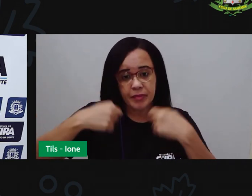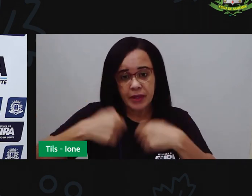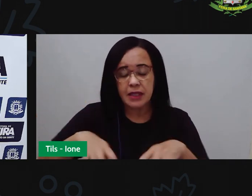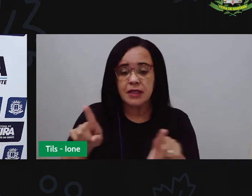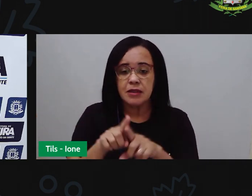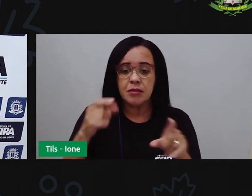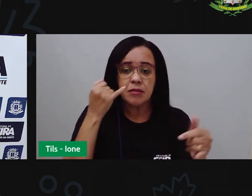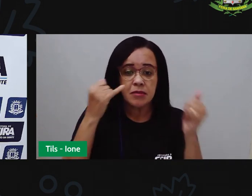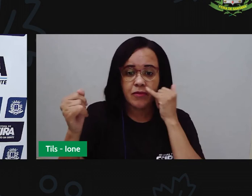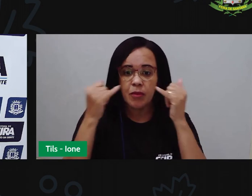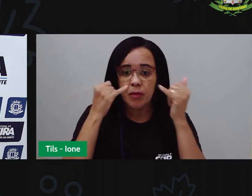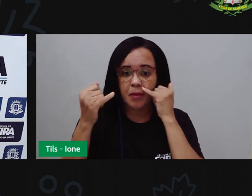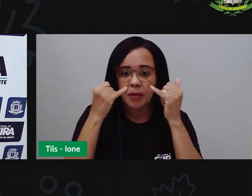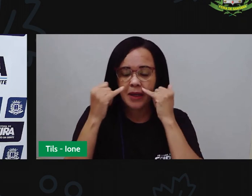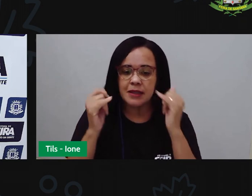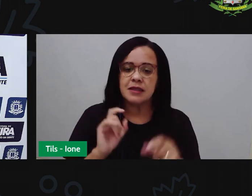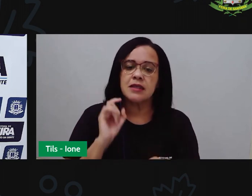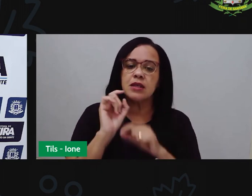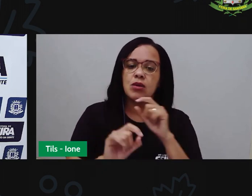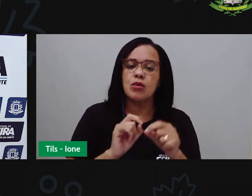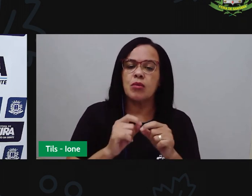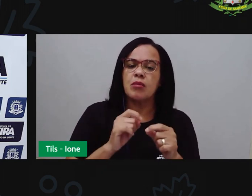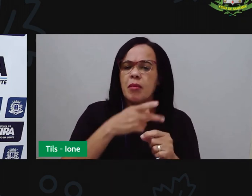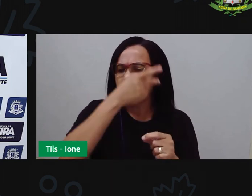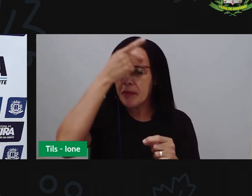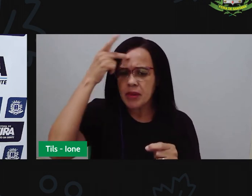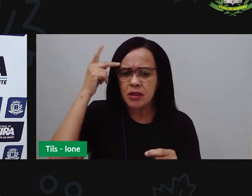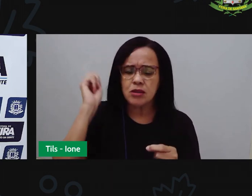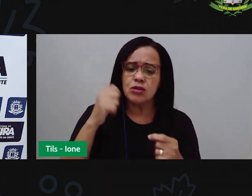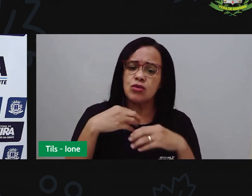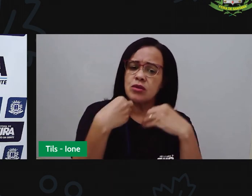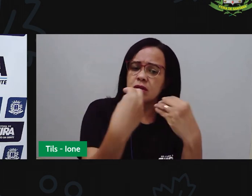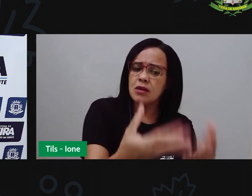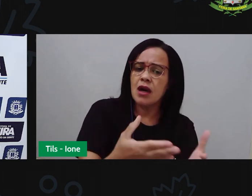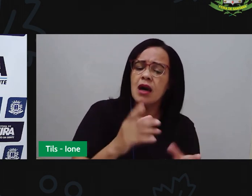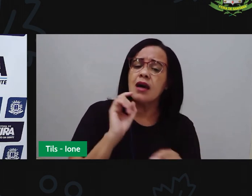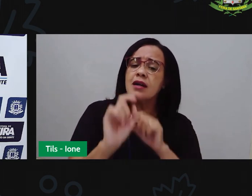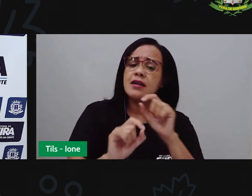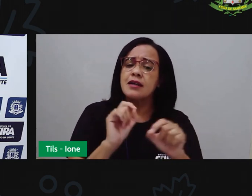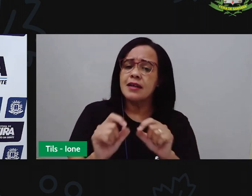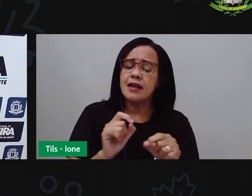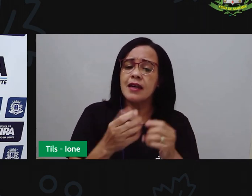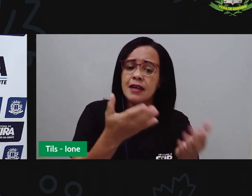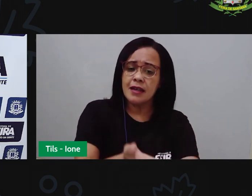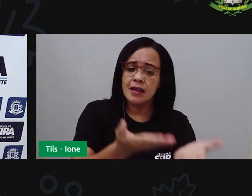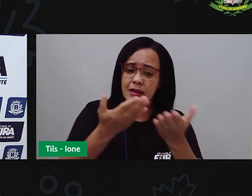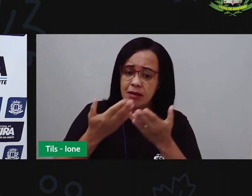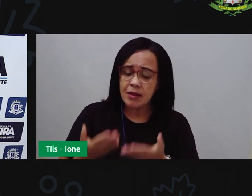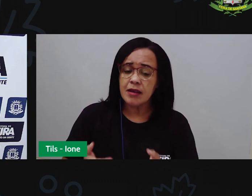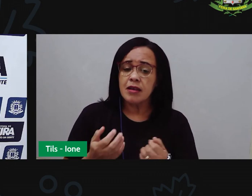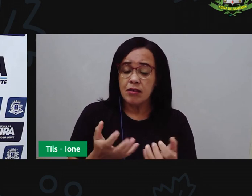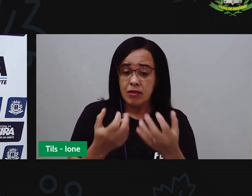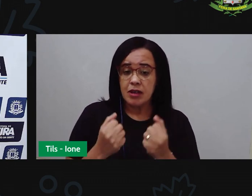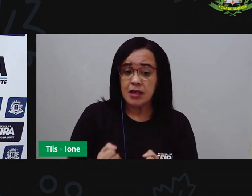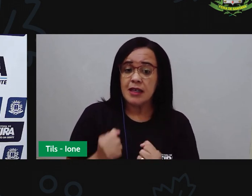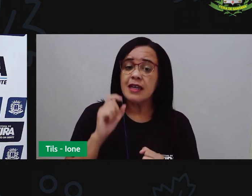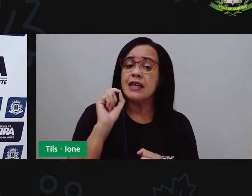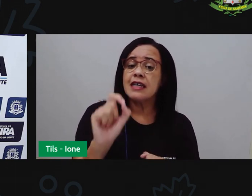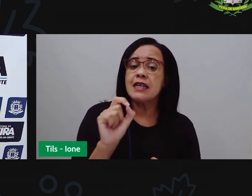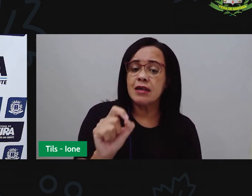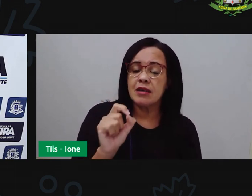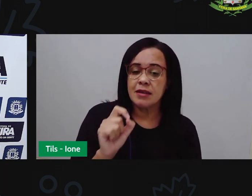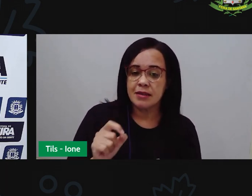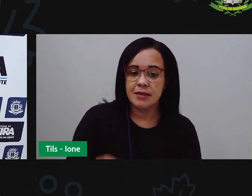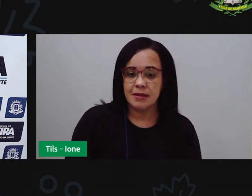como quem vai receber o convite, né? O destinatário, o remetente, que é quem está escrevendo o